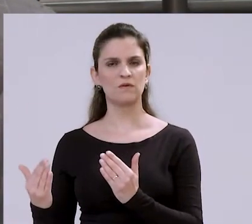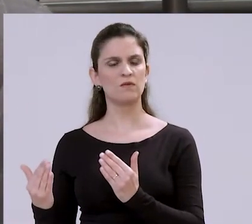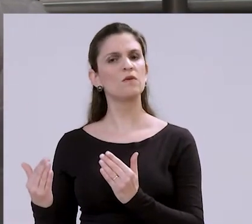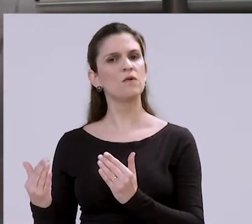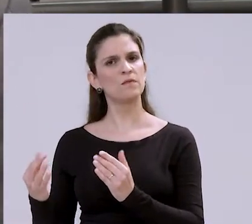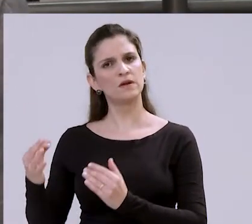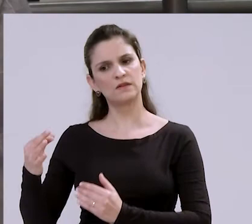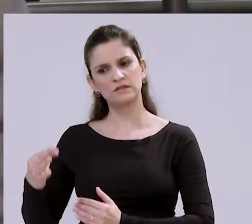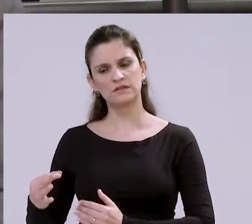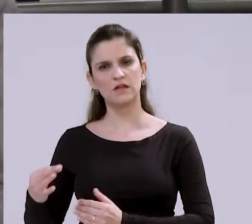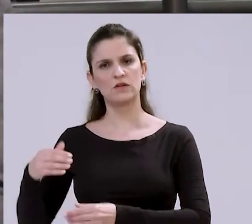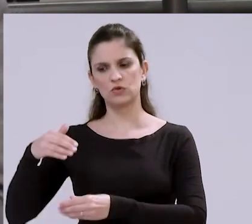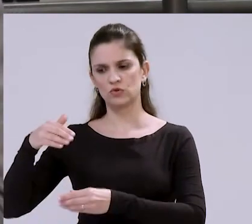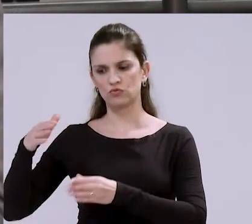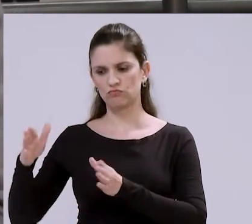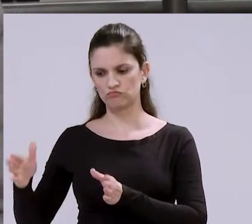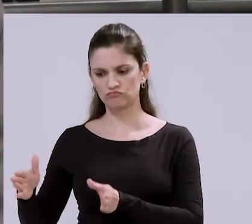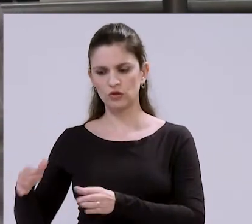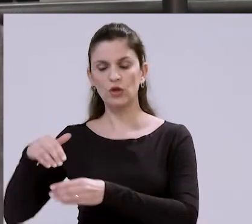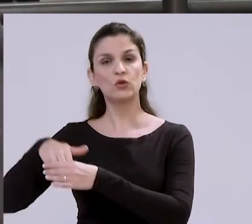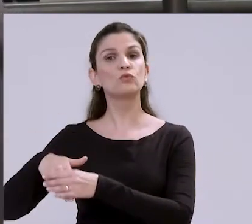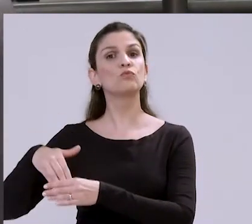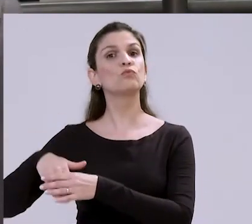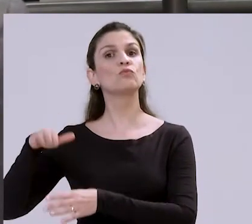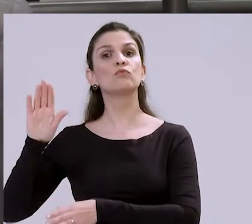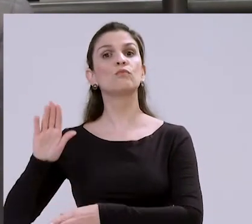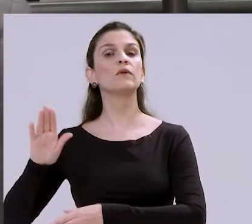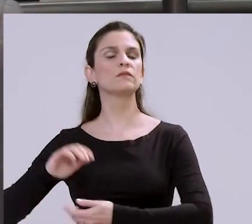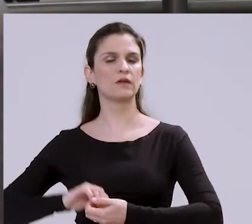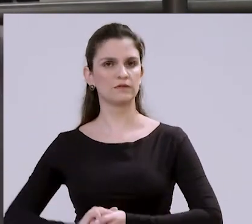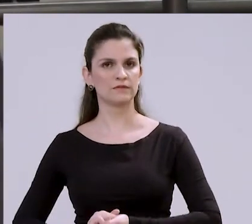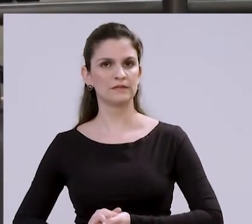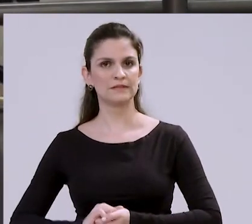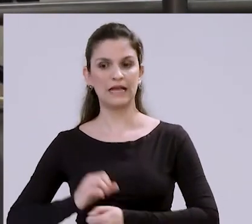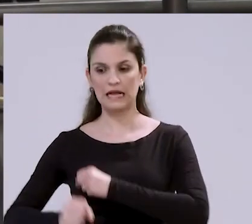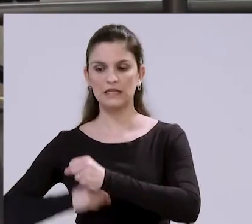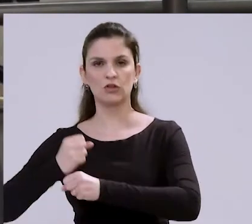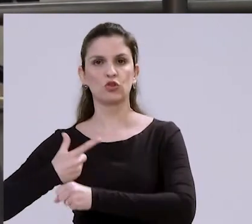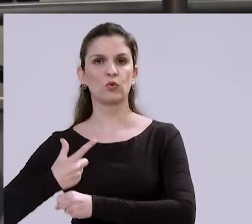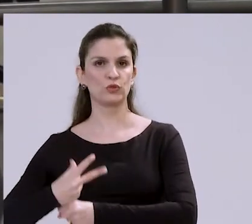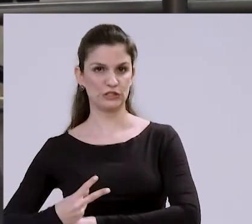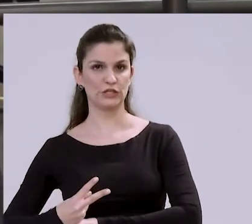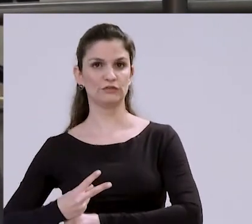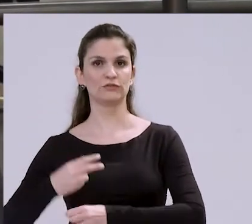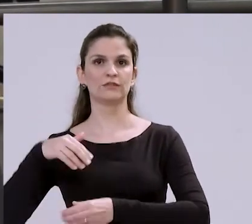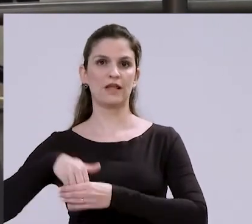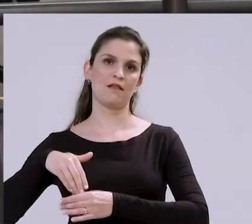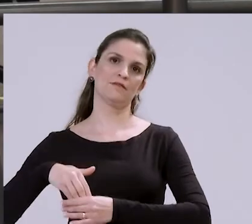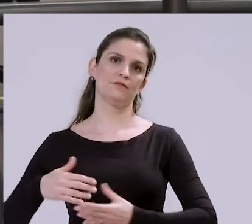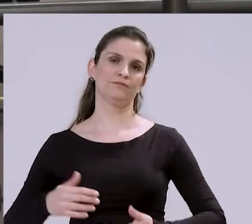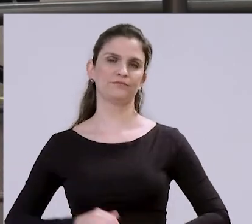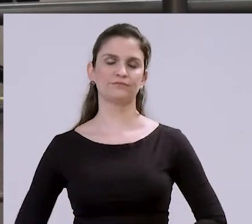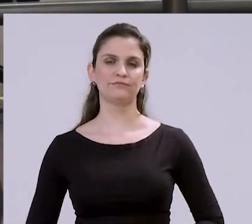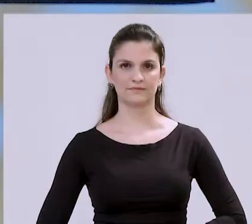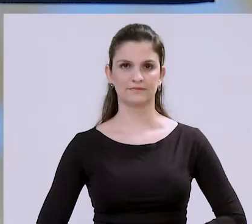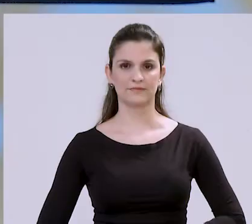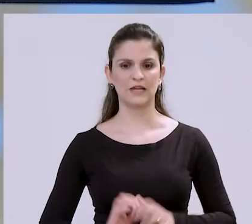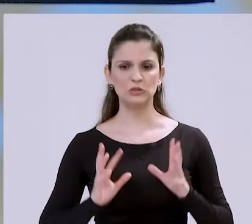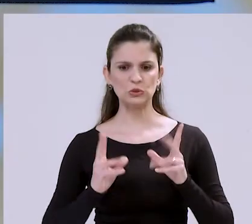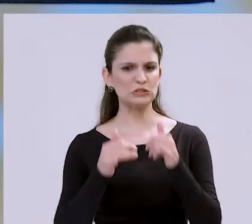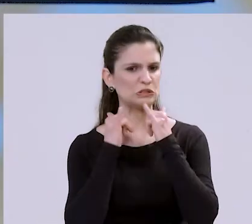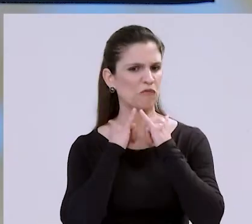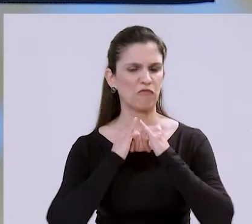equiparar, para poder fazer a coincidência dos mandatos, que perturba muito o cidadão brasileiro que a cada dois anos tem eleições.